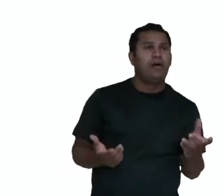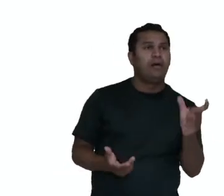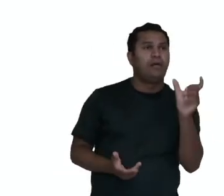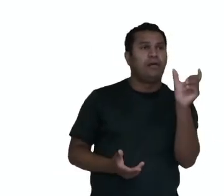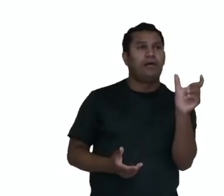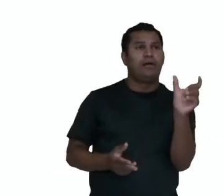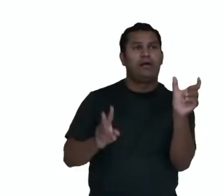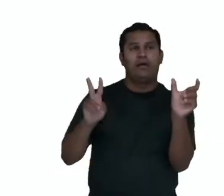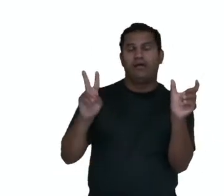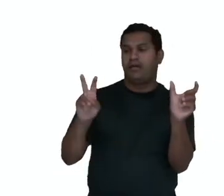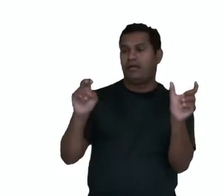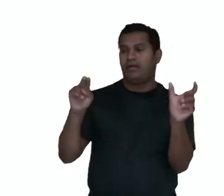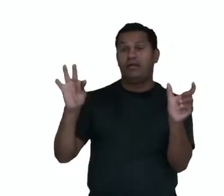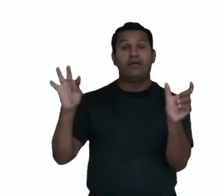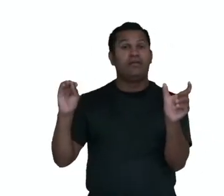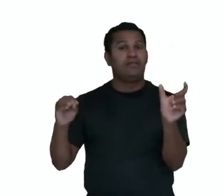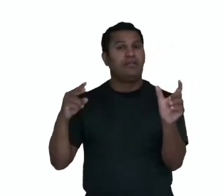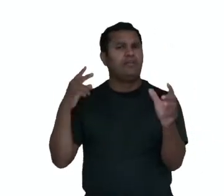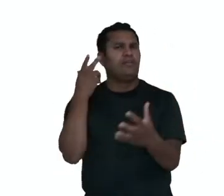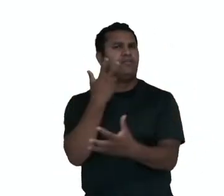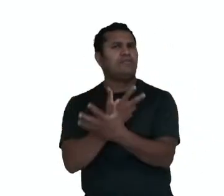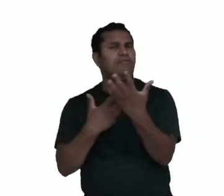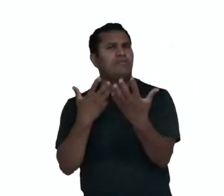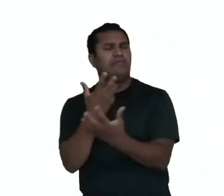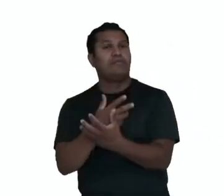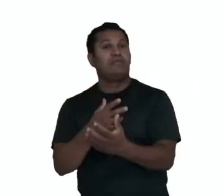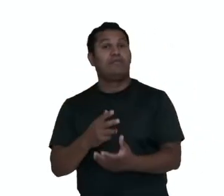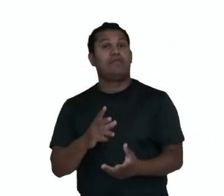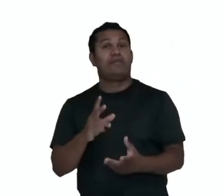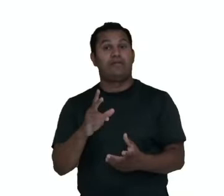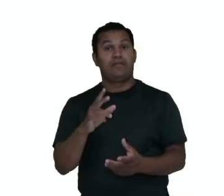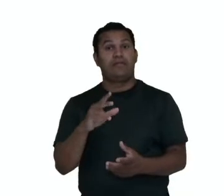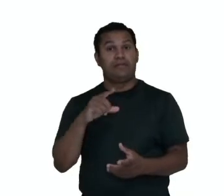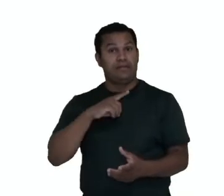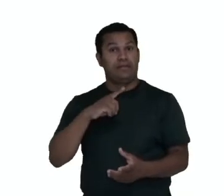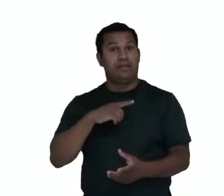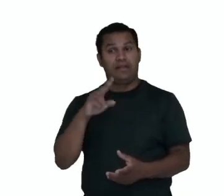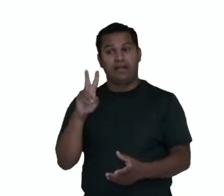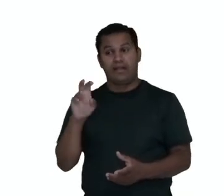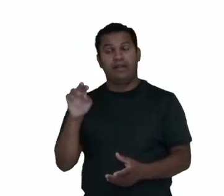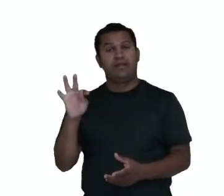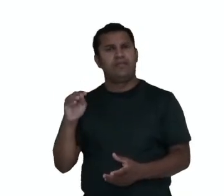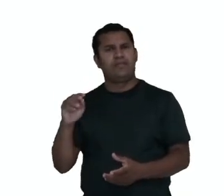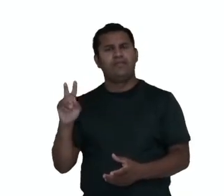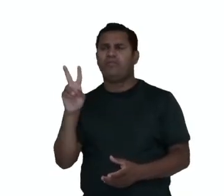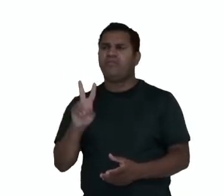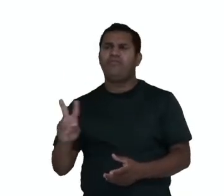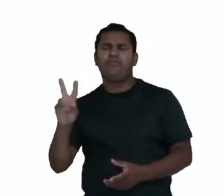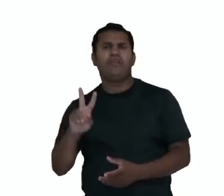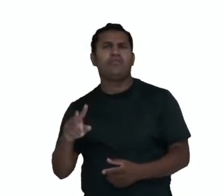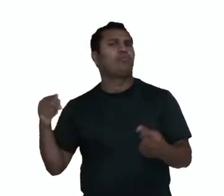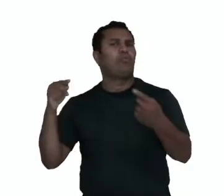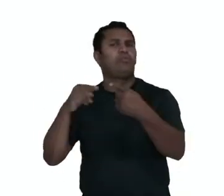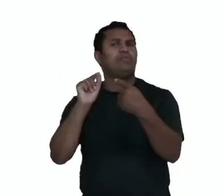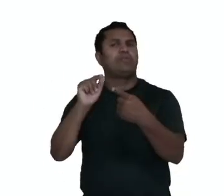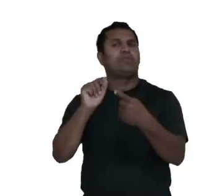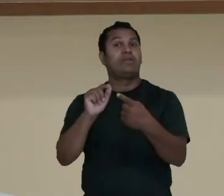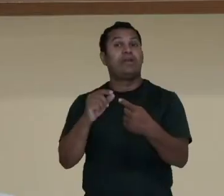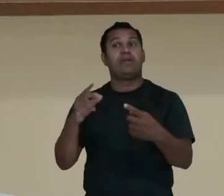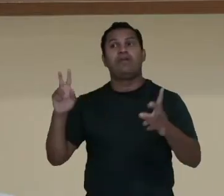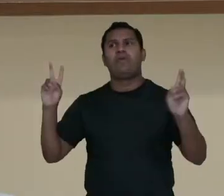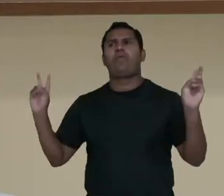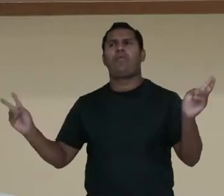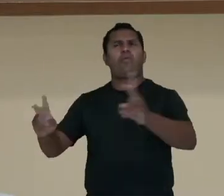foram utilizadas? Por exemplo, a aventura pode estar relacionada a vento, futuro, vento também, novidade, mundo,